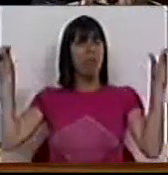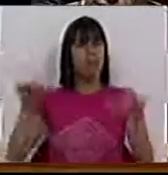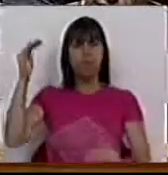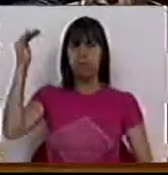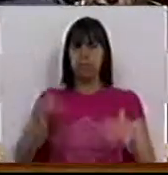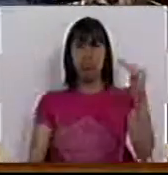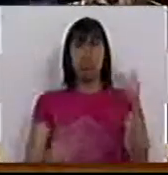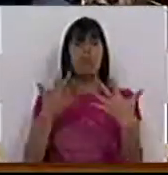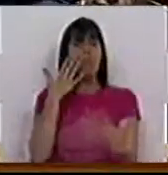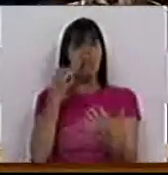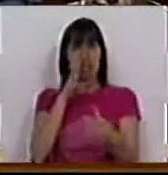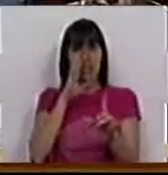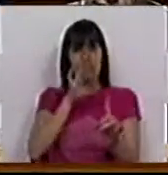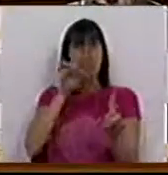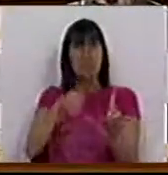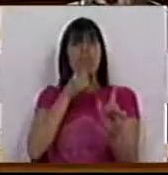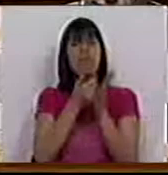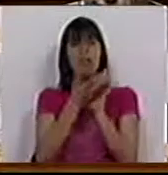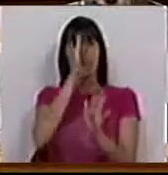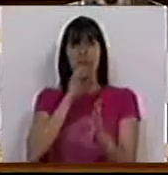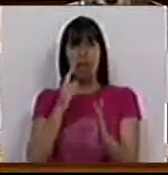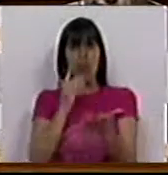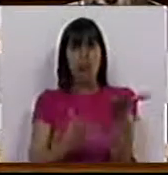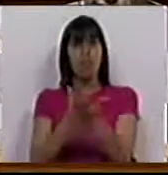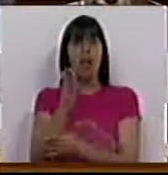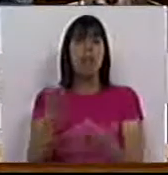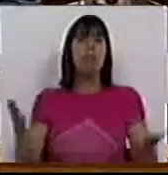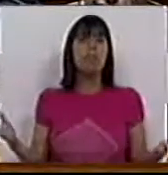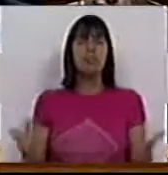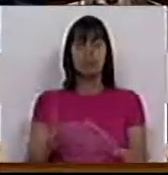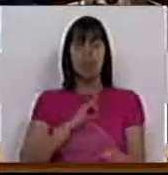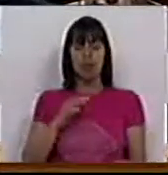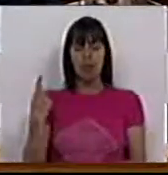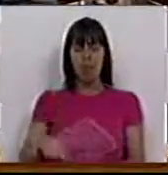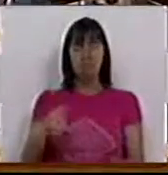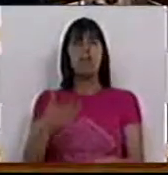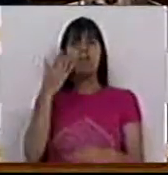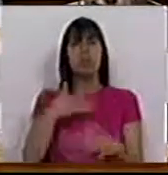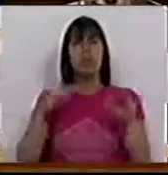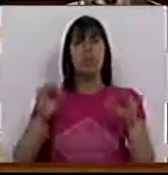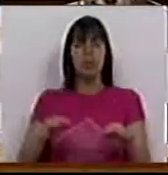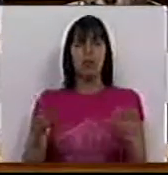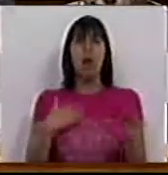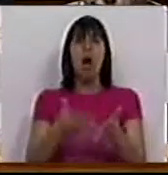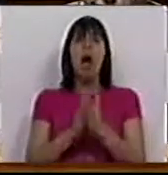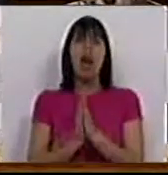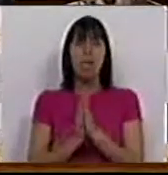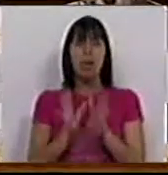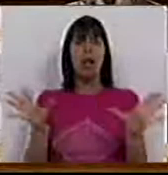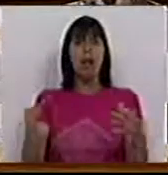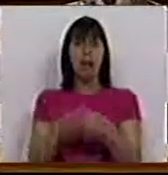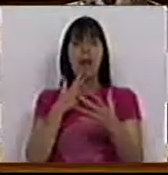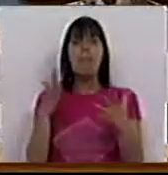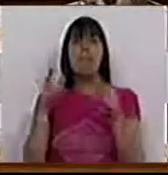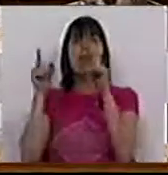esforço ainda mais se estas medidas do Governo forem por diante. Portanto, Sra. Presidente, eu faço um apelo às